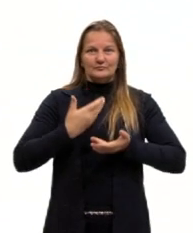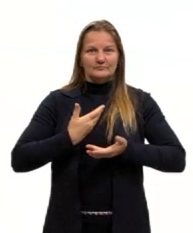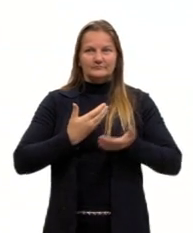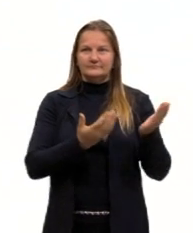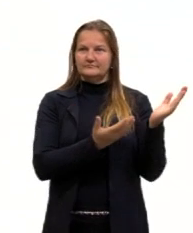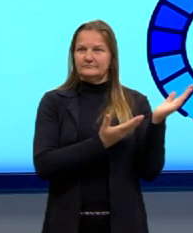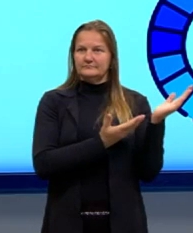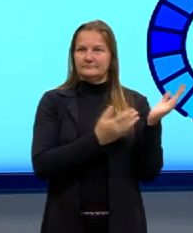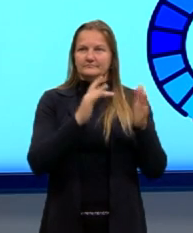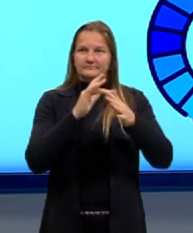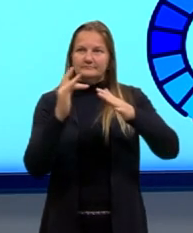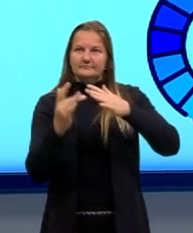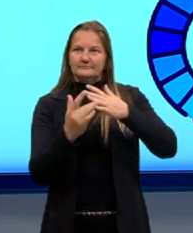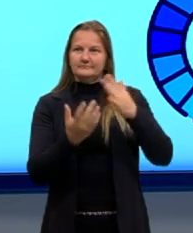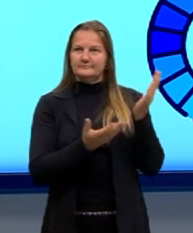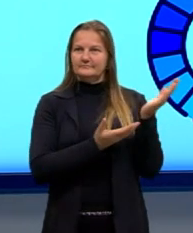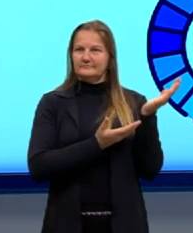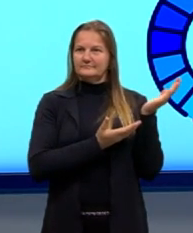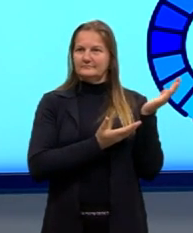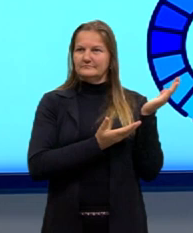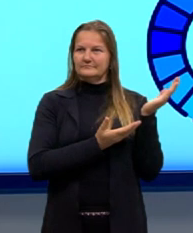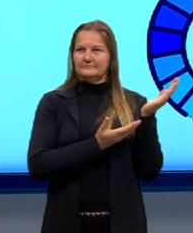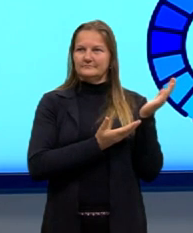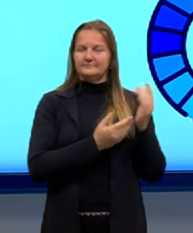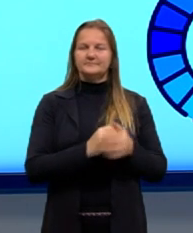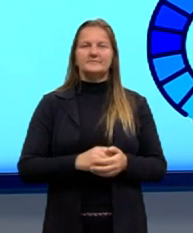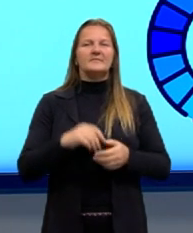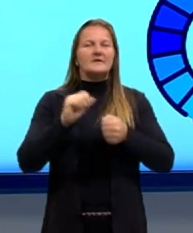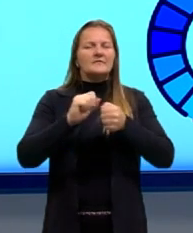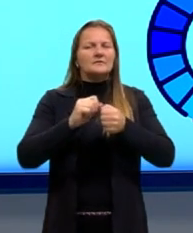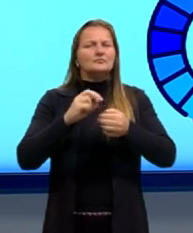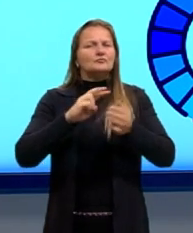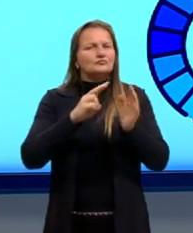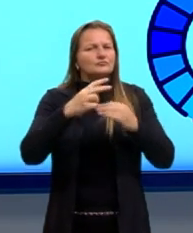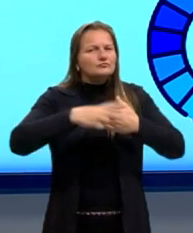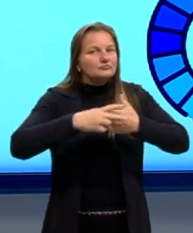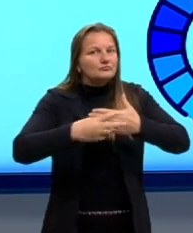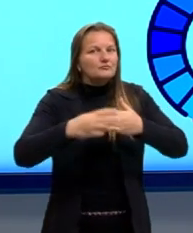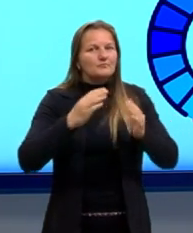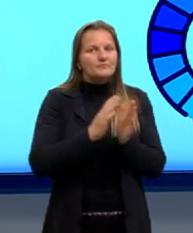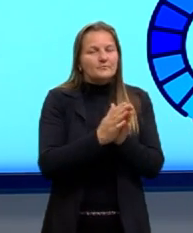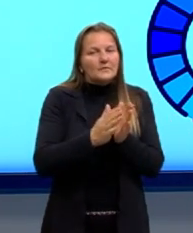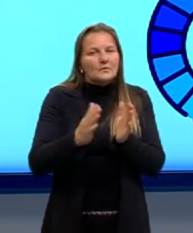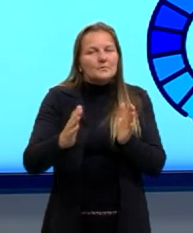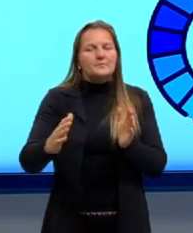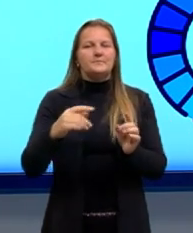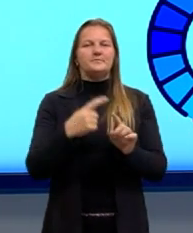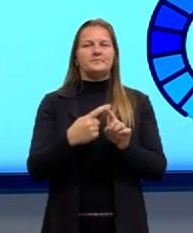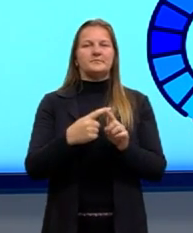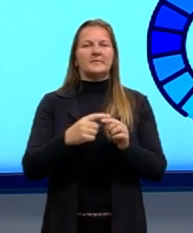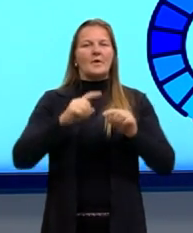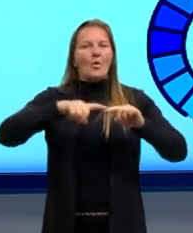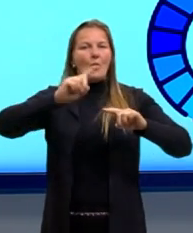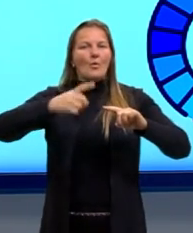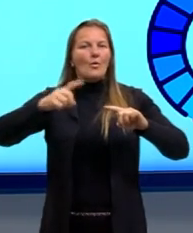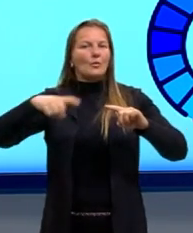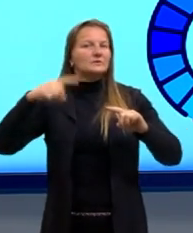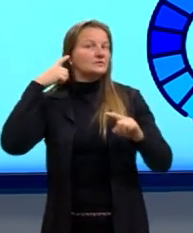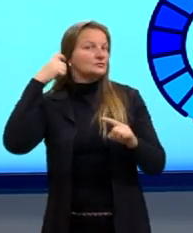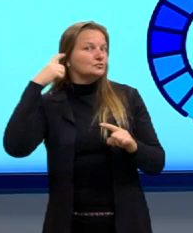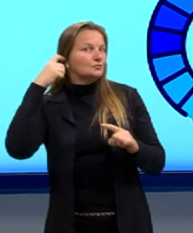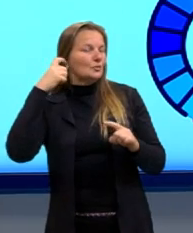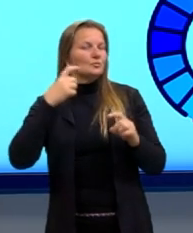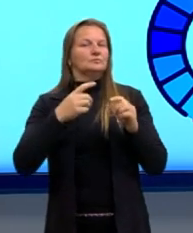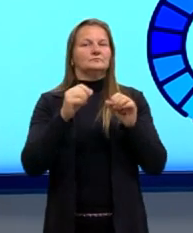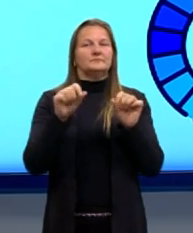pelas minhas redes, certo? A gente fez, então, uma sequência de aulas anteriores falando sobre as ondas sonoras, que